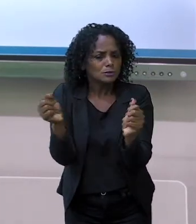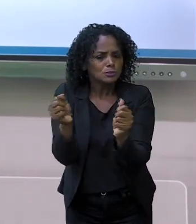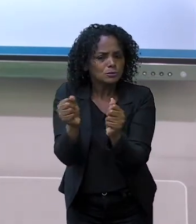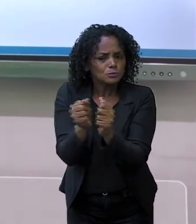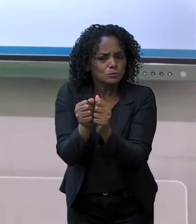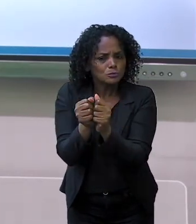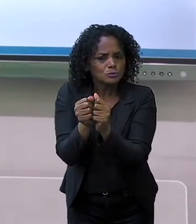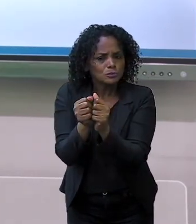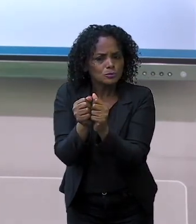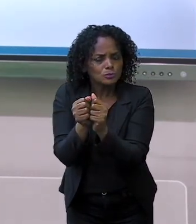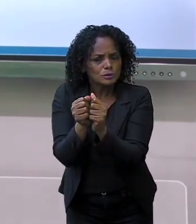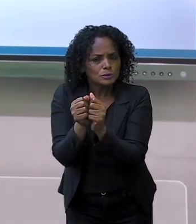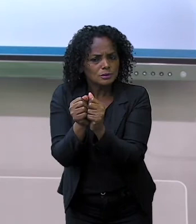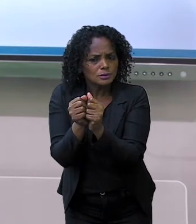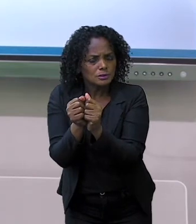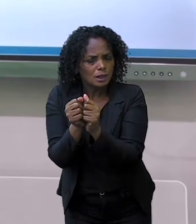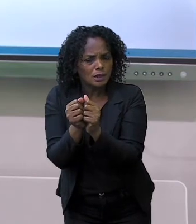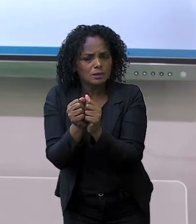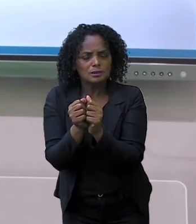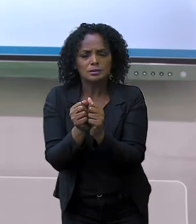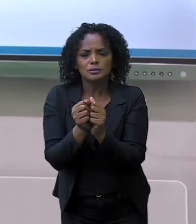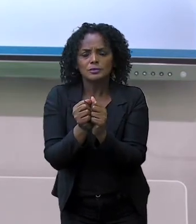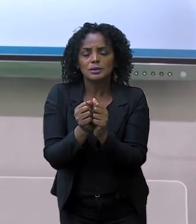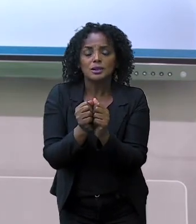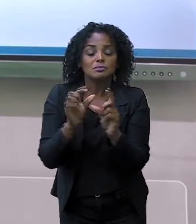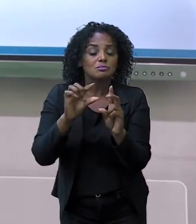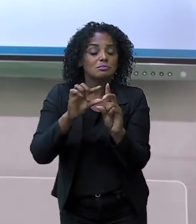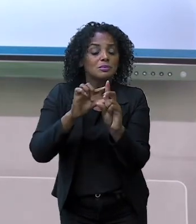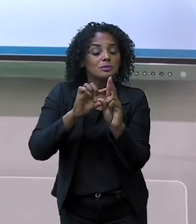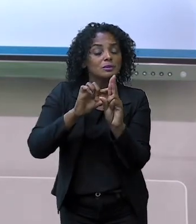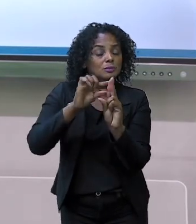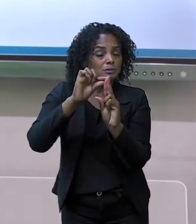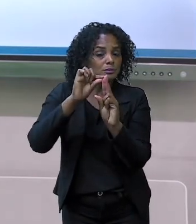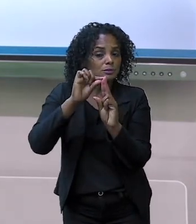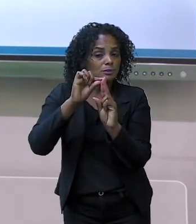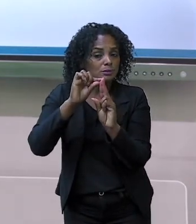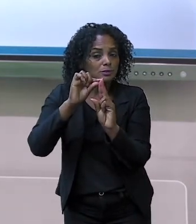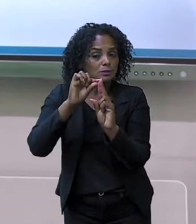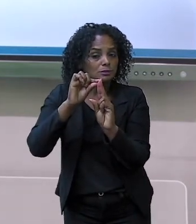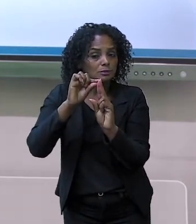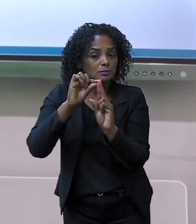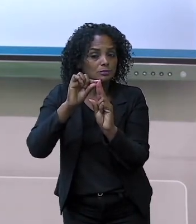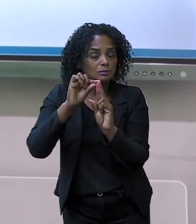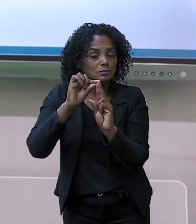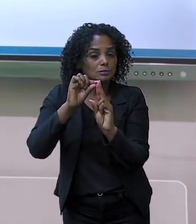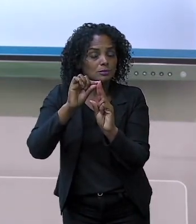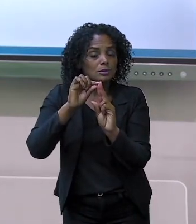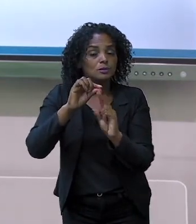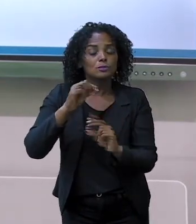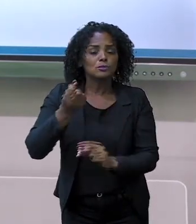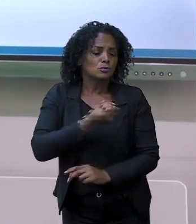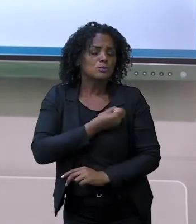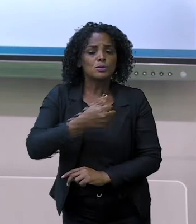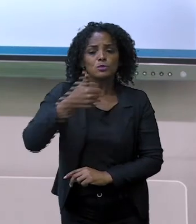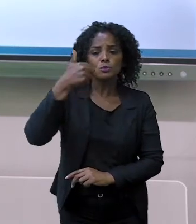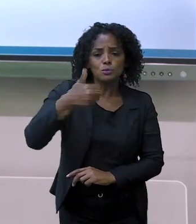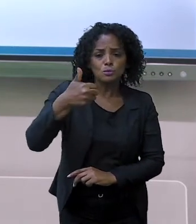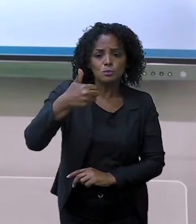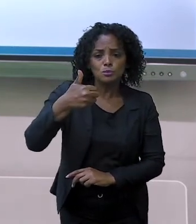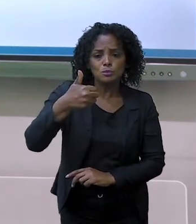uma dezena. Veja o exemplo ao lado. Então, vocês já aprenderam que um representa a unidade.